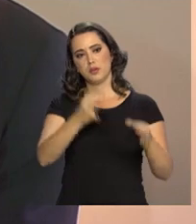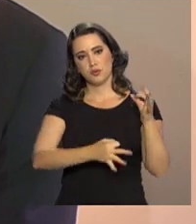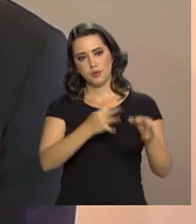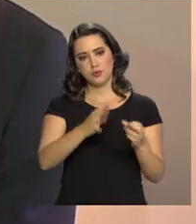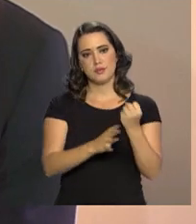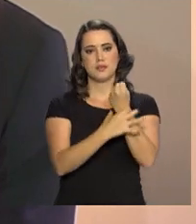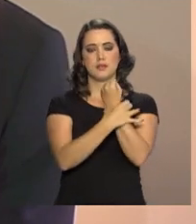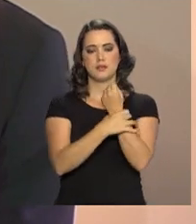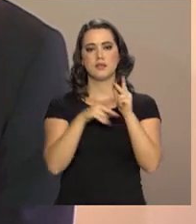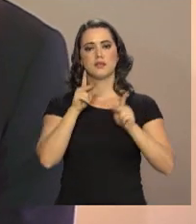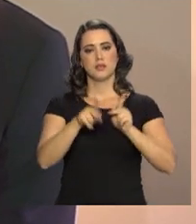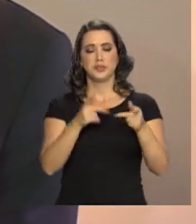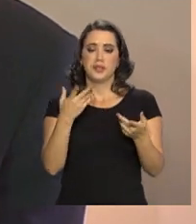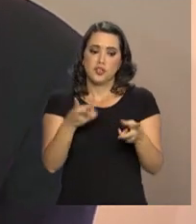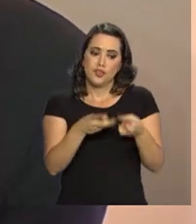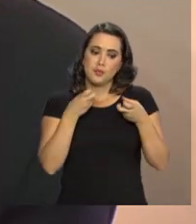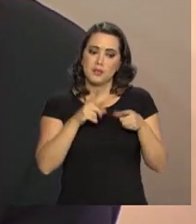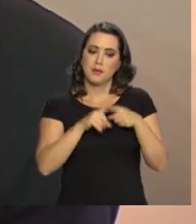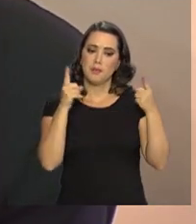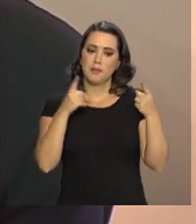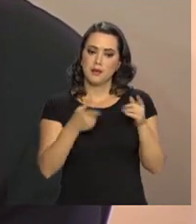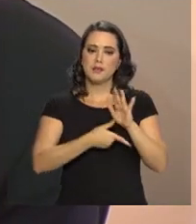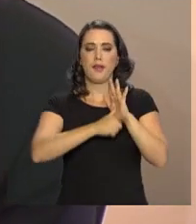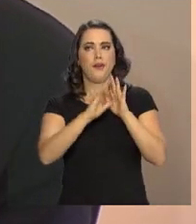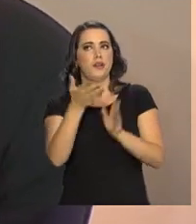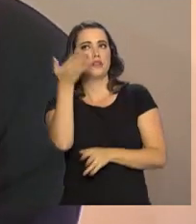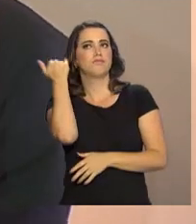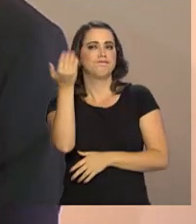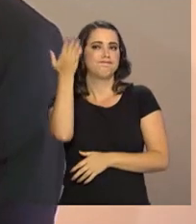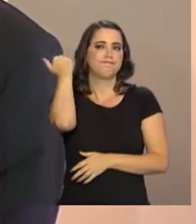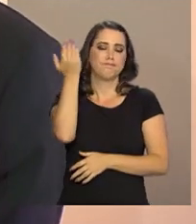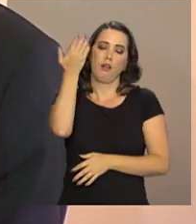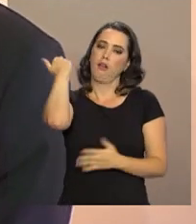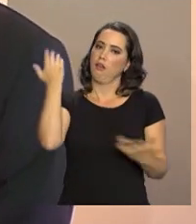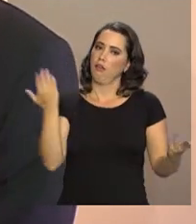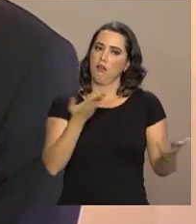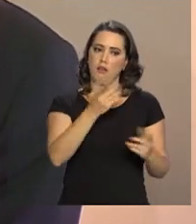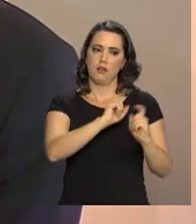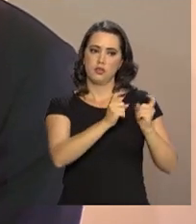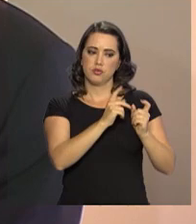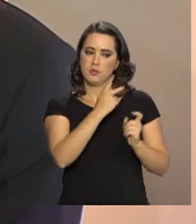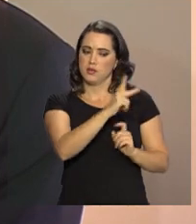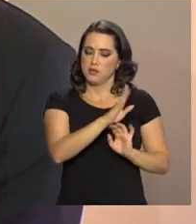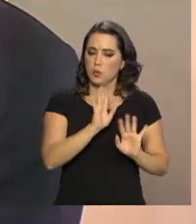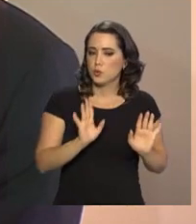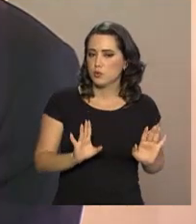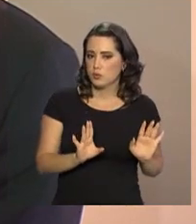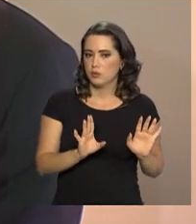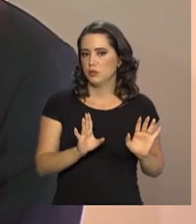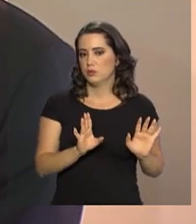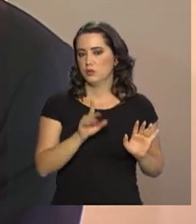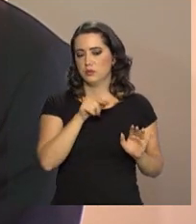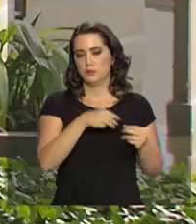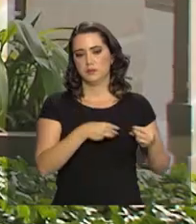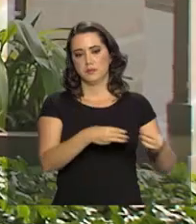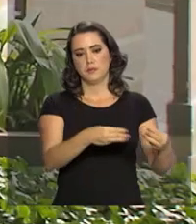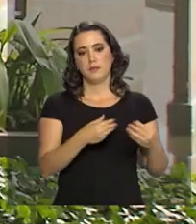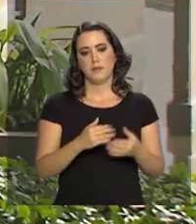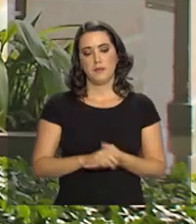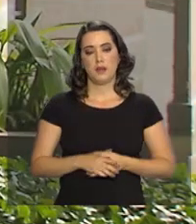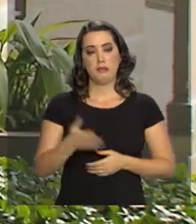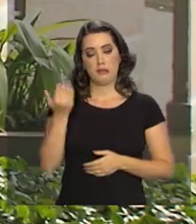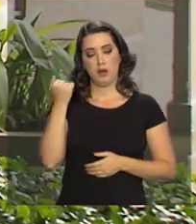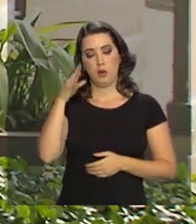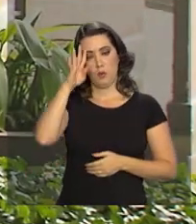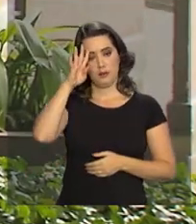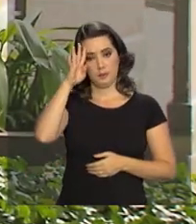que são notáveis, mas que precedem muito a gestão de vossa excelência no ministério. Na última